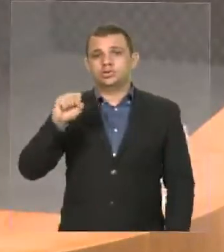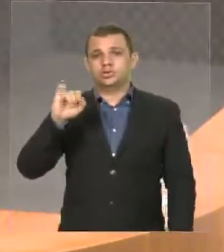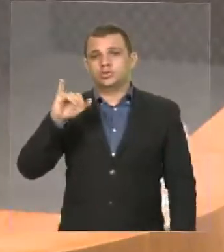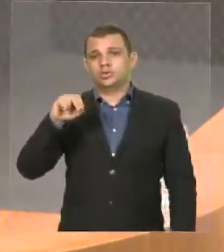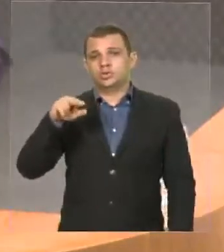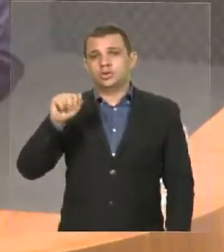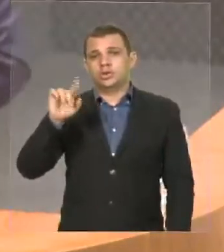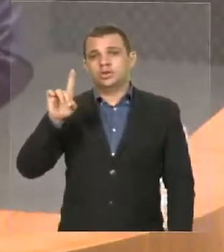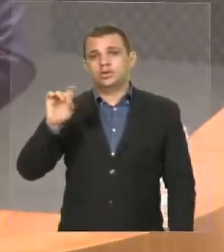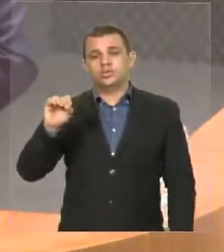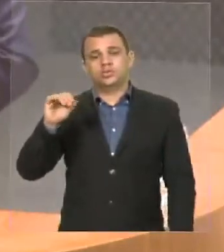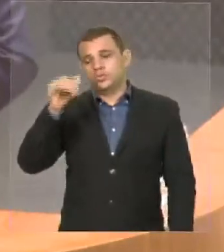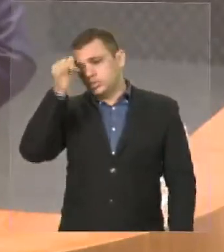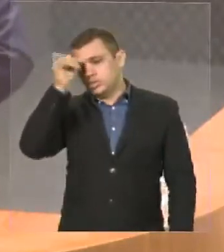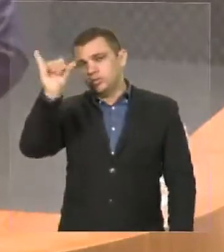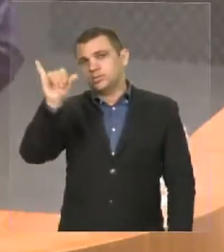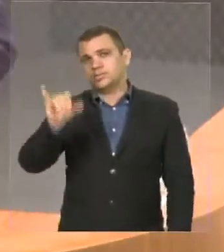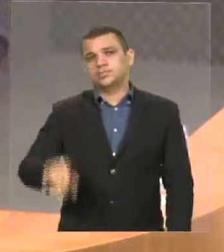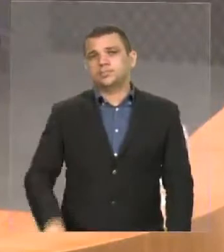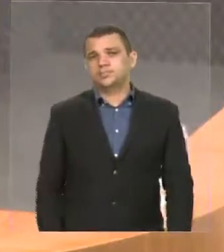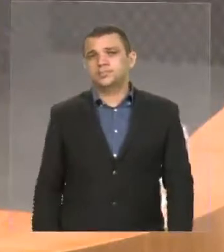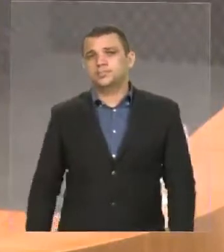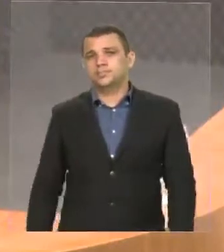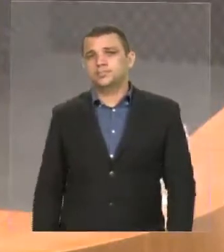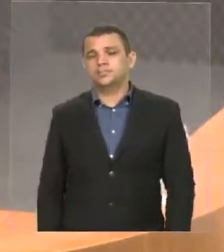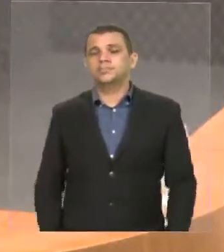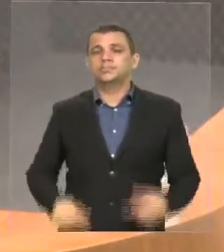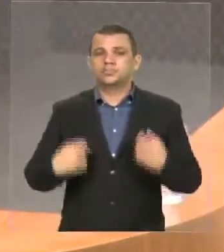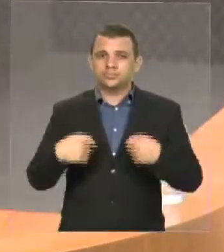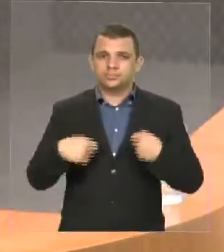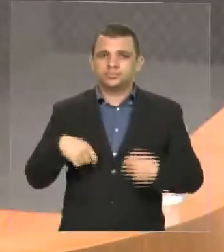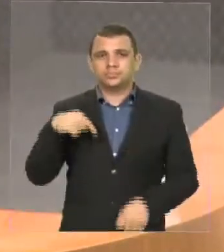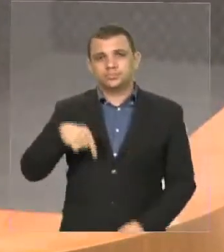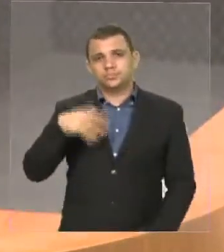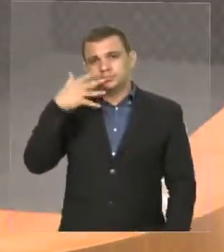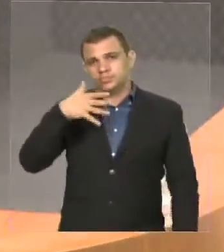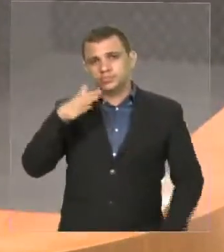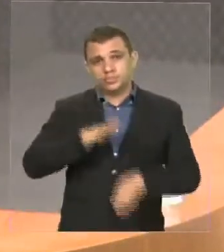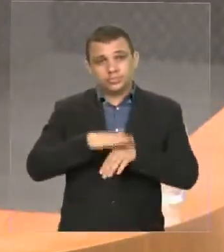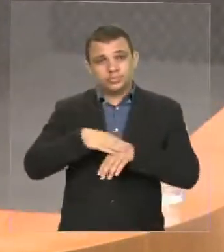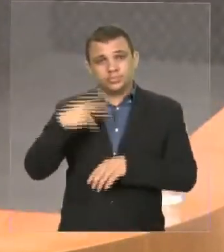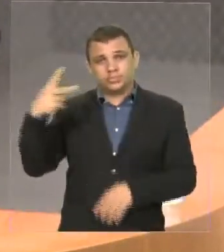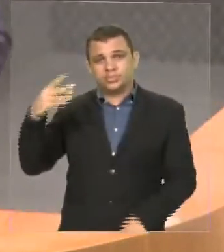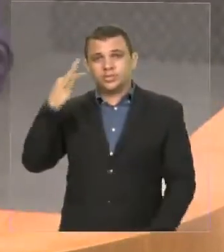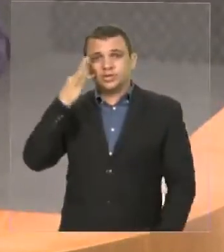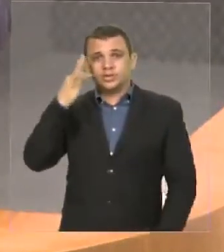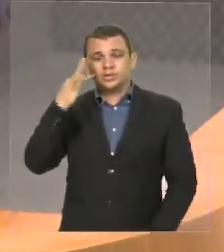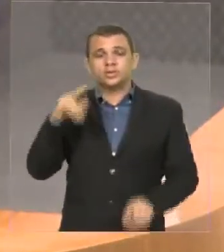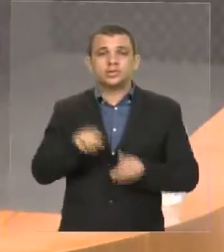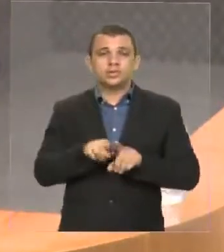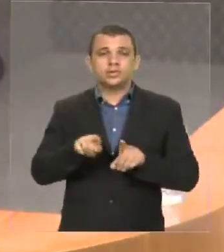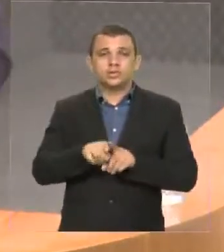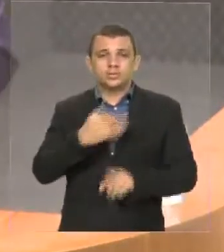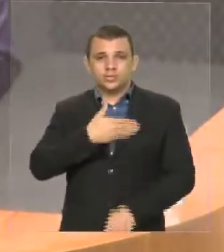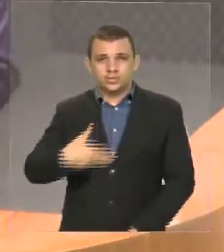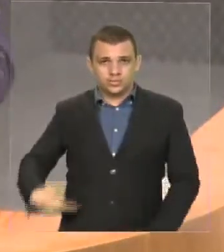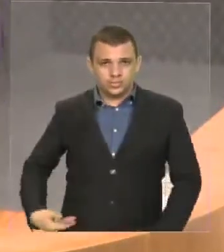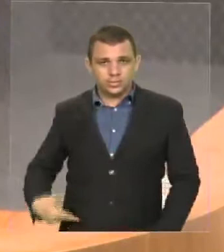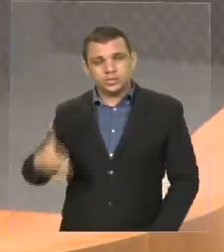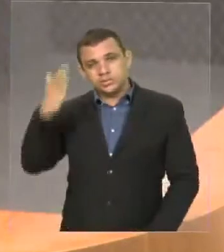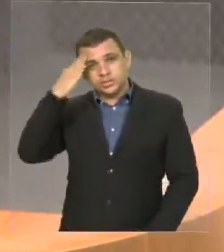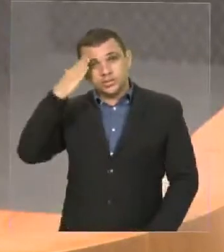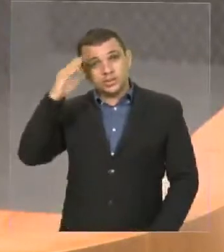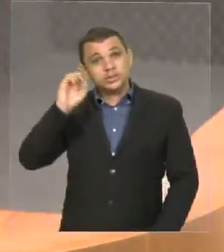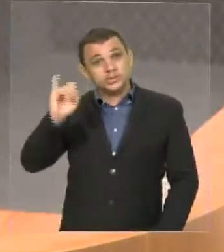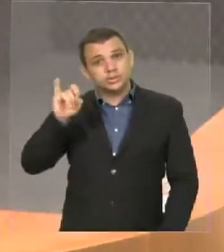Precisamos aqui ter a palavra do governador Flávio Dino, do Executivo, e saber se o Executivo, se Flávio Dino, está